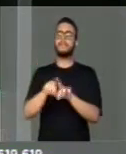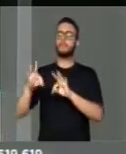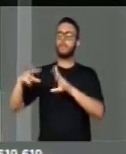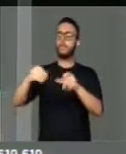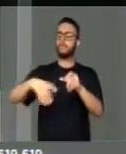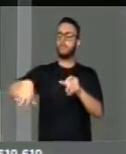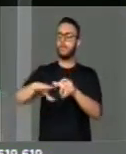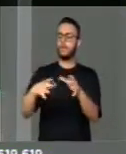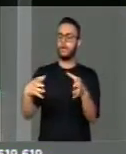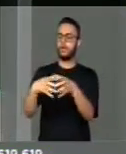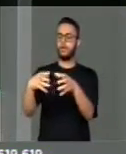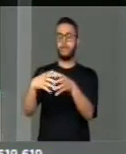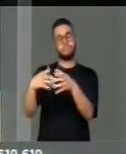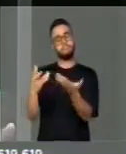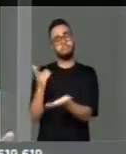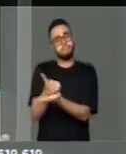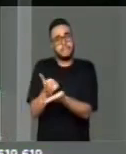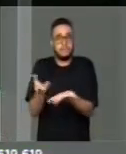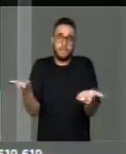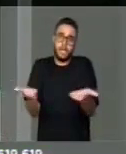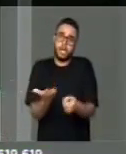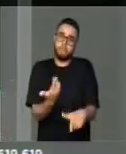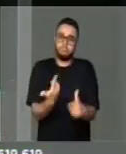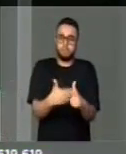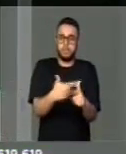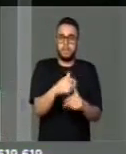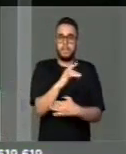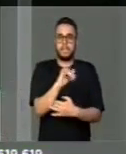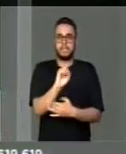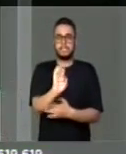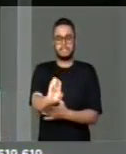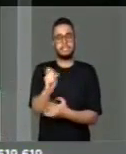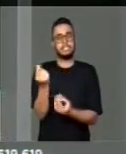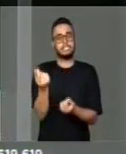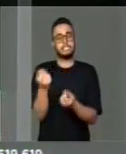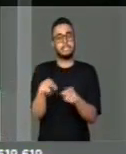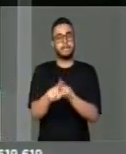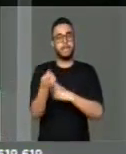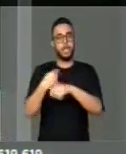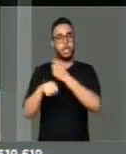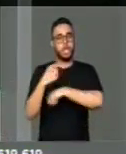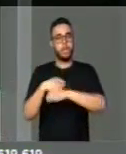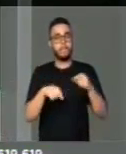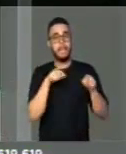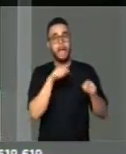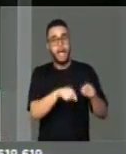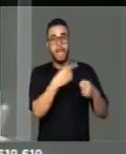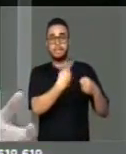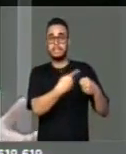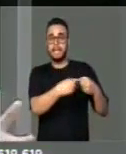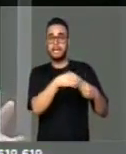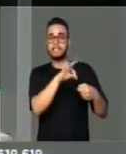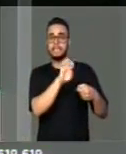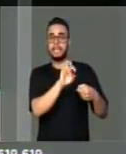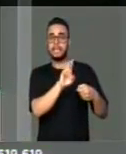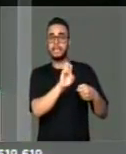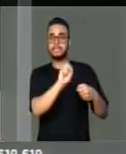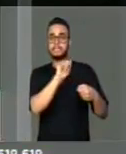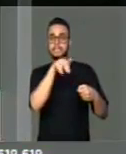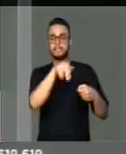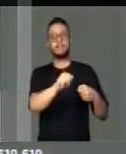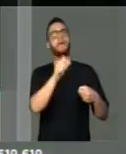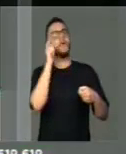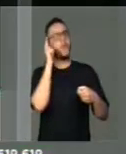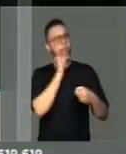apesar de todo esse momento de crise financeira e econômica, tem deixado a cidade de Terezina em um canteiro de obras e